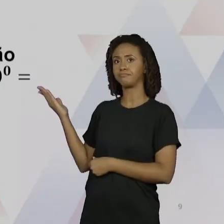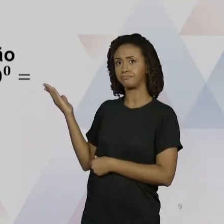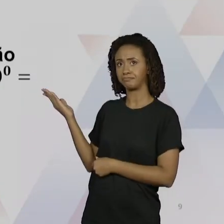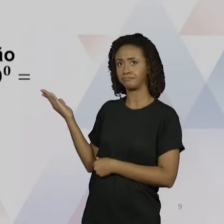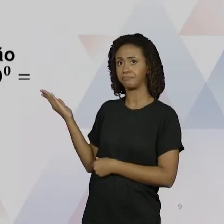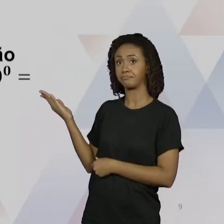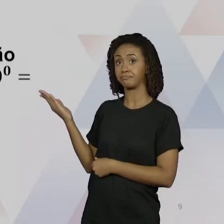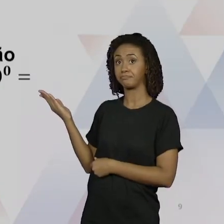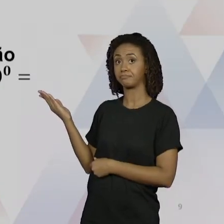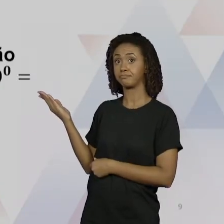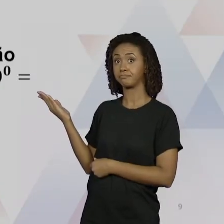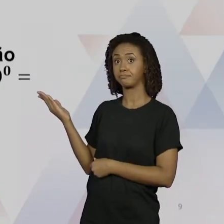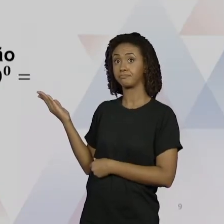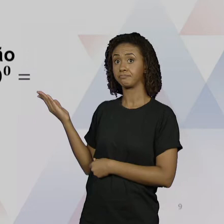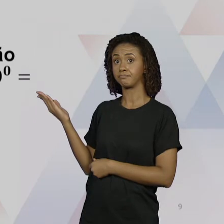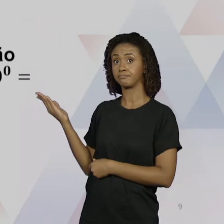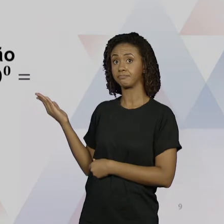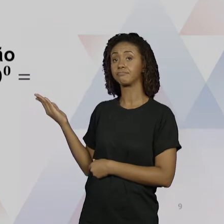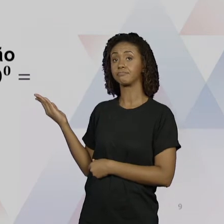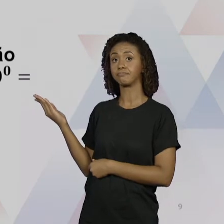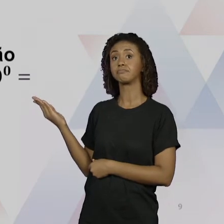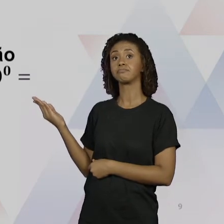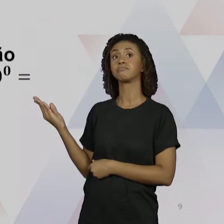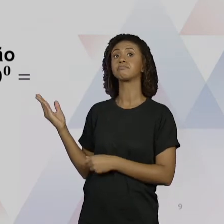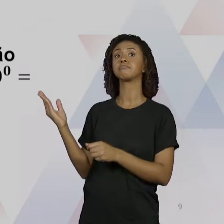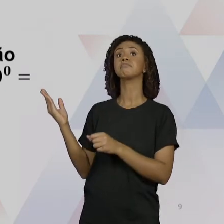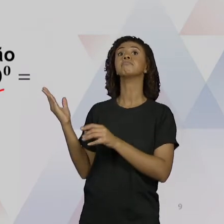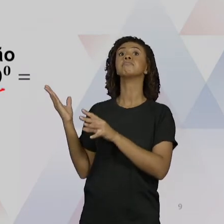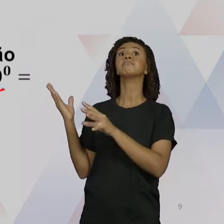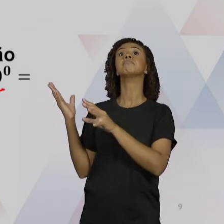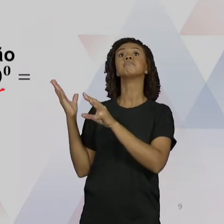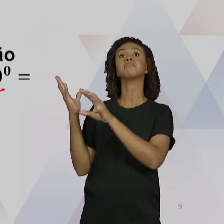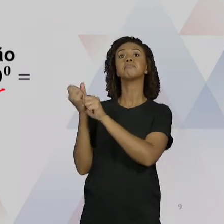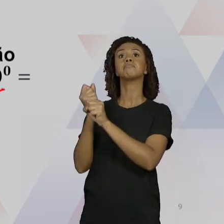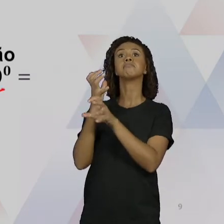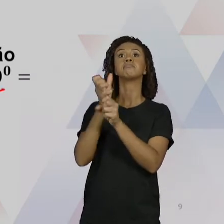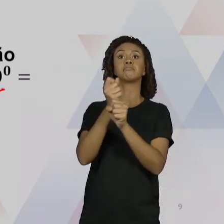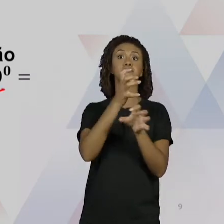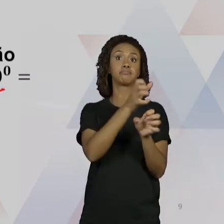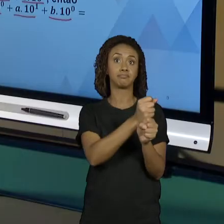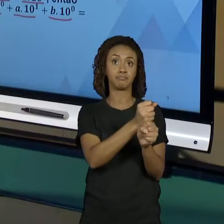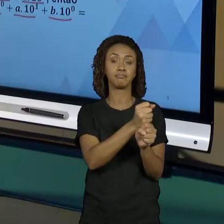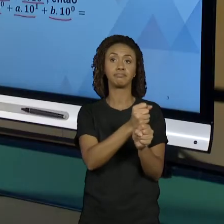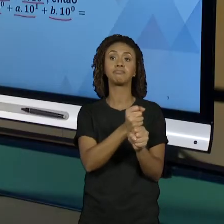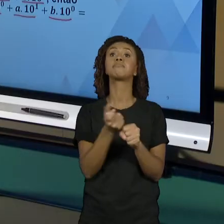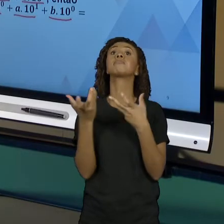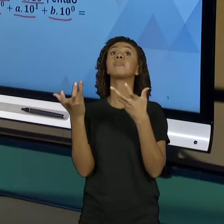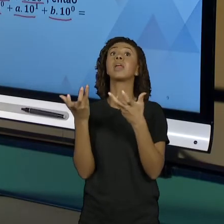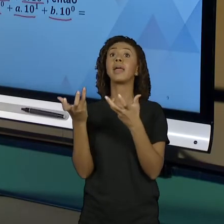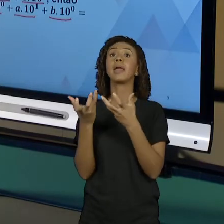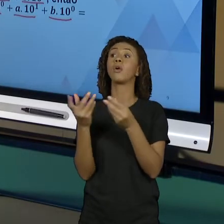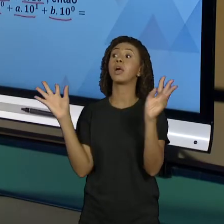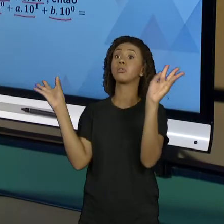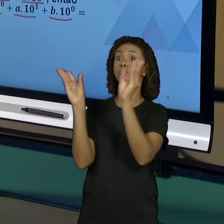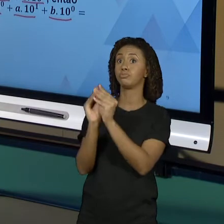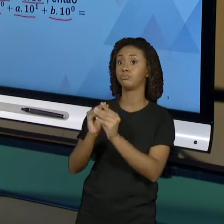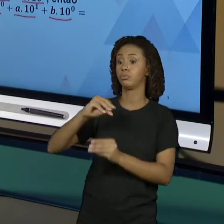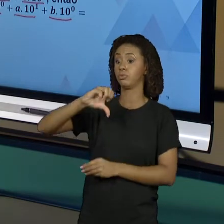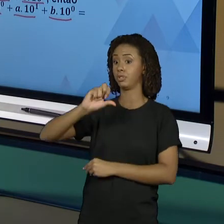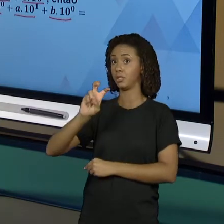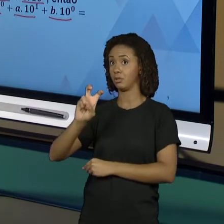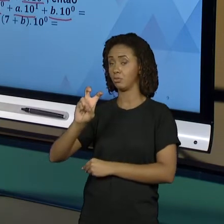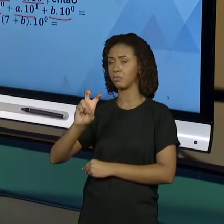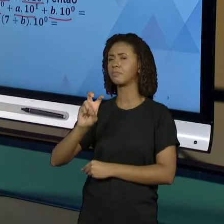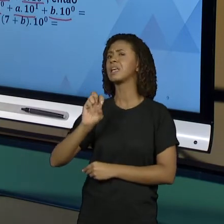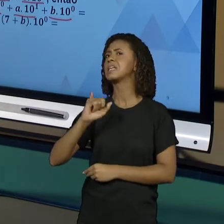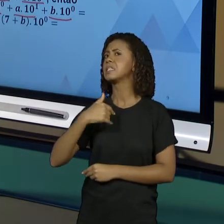vezes 10 a zero mais a vezes 10 a primeira mais b vezes 10 a zero. Eu quero que isso vai dar o 95. Quando